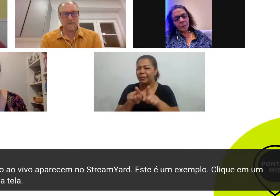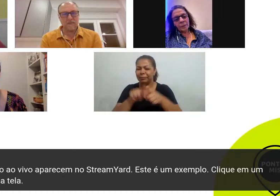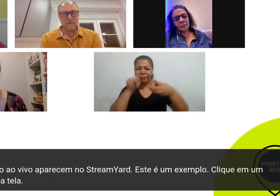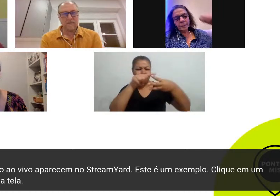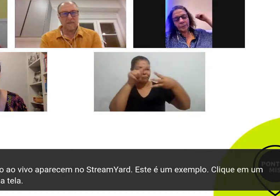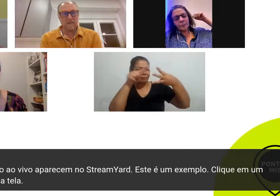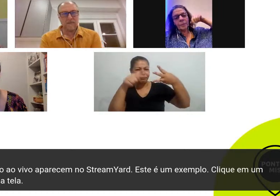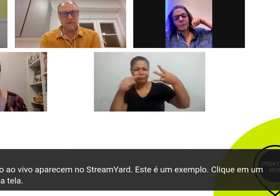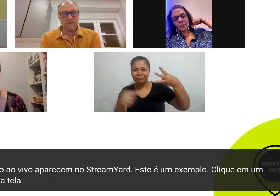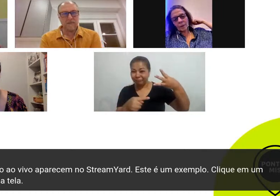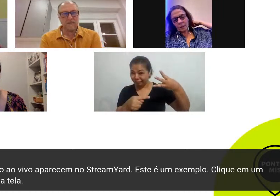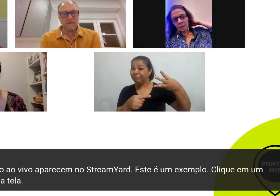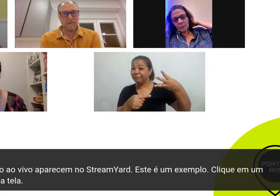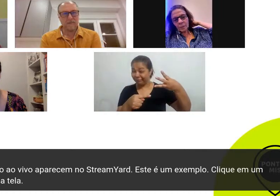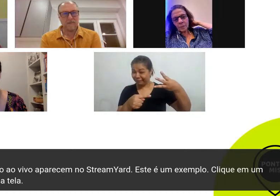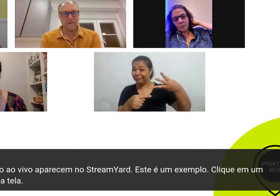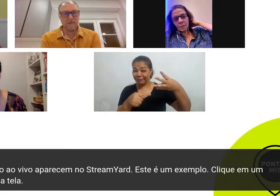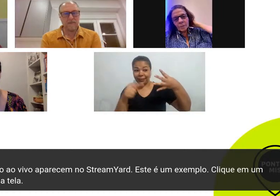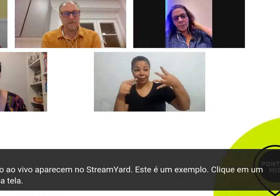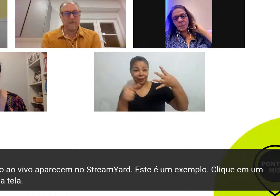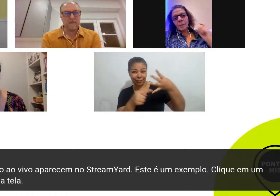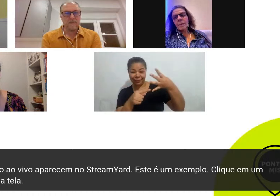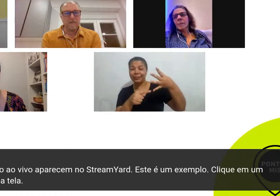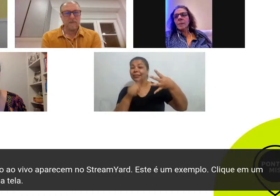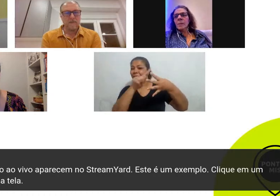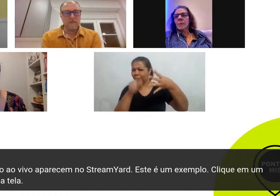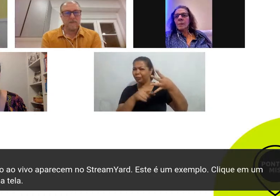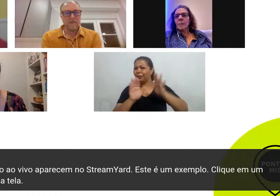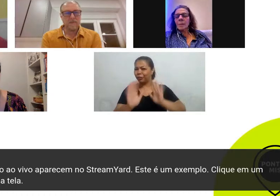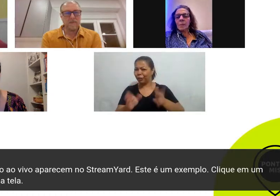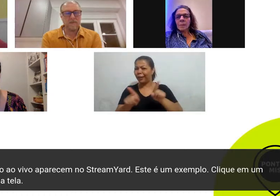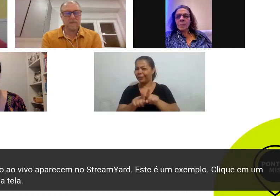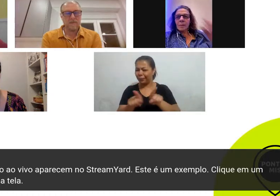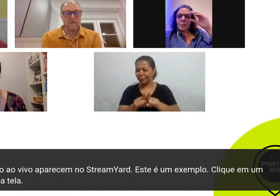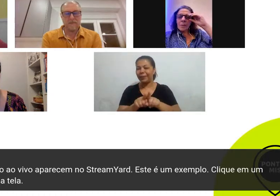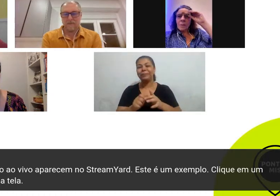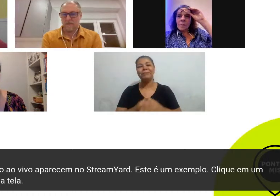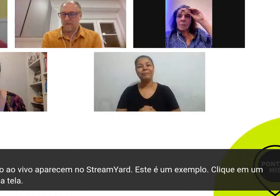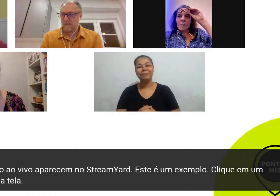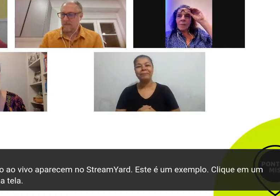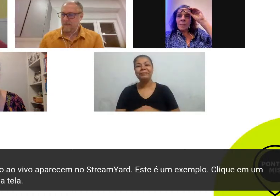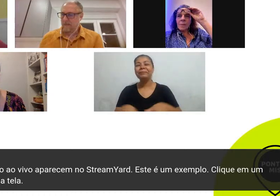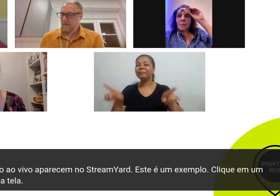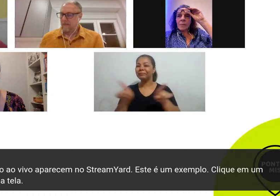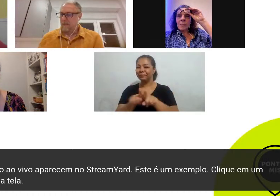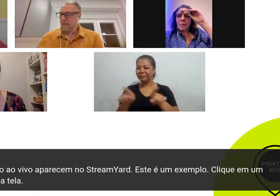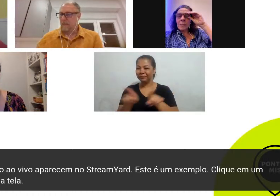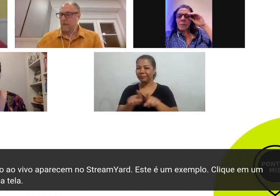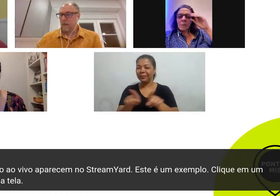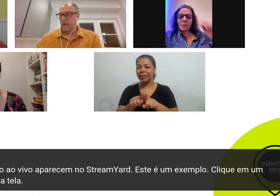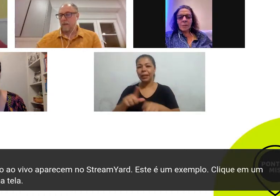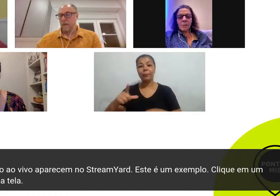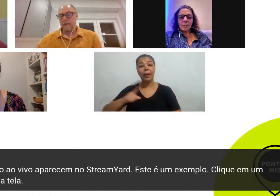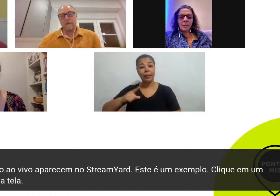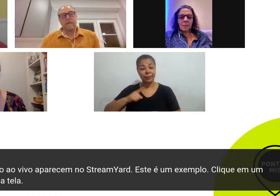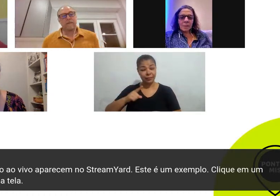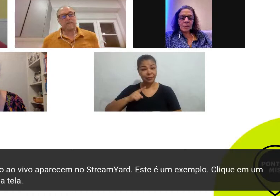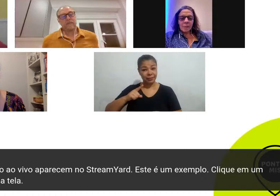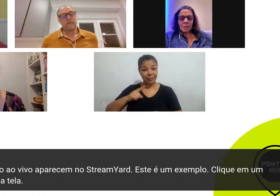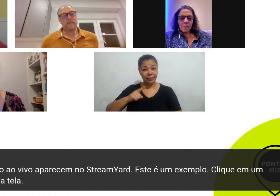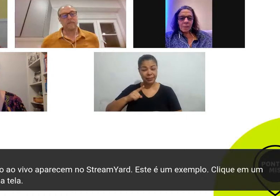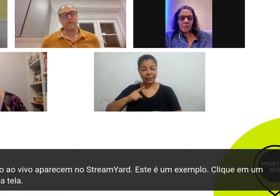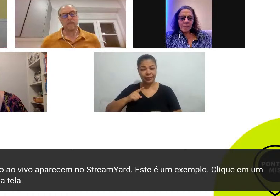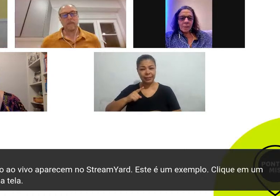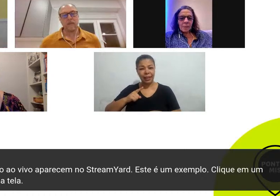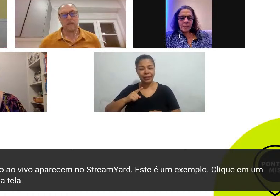e o procedural carga pesada à frente da escola e hub dos conteúdos roteiraria ele tem a